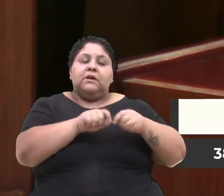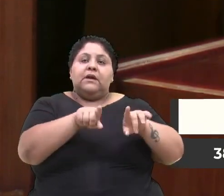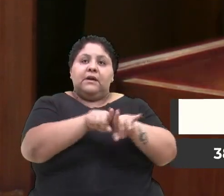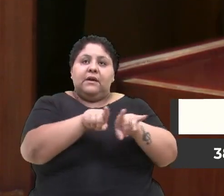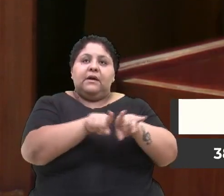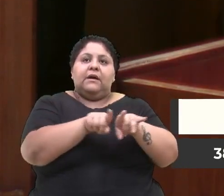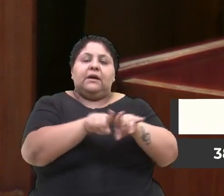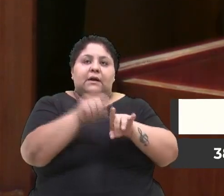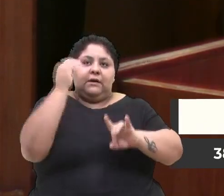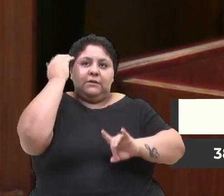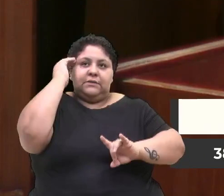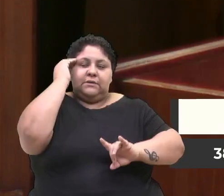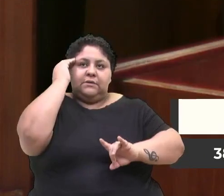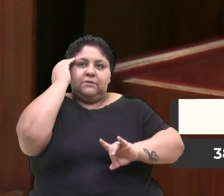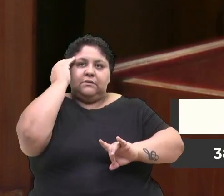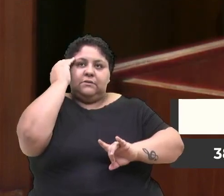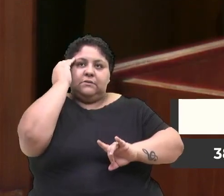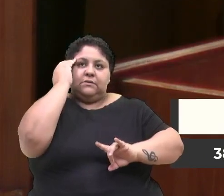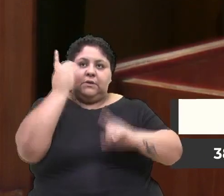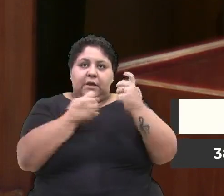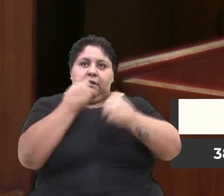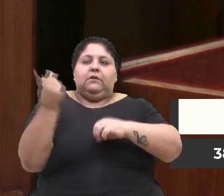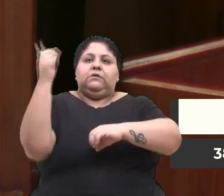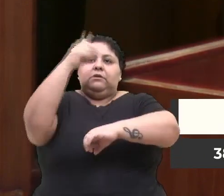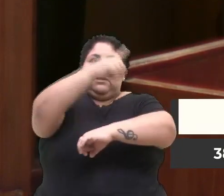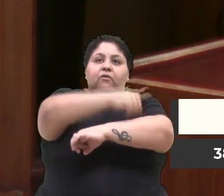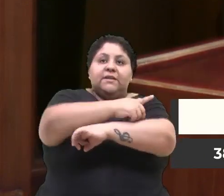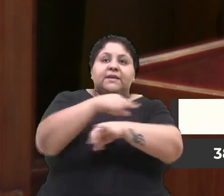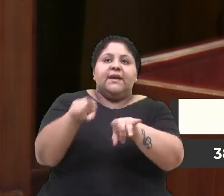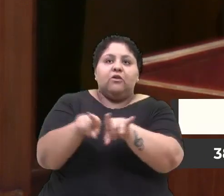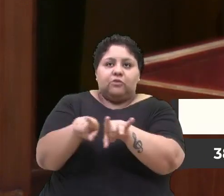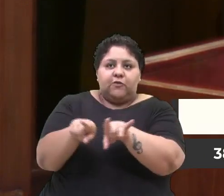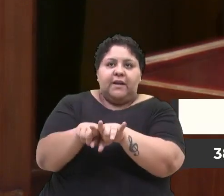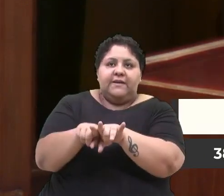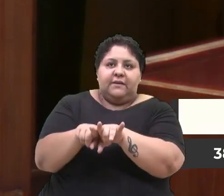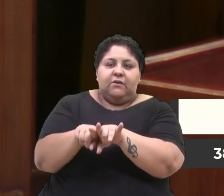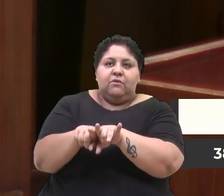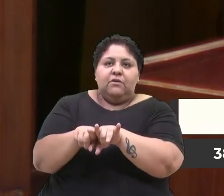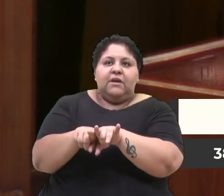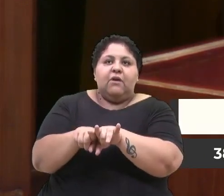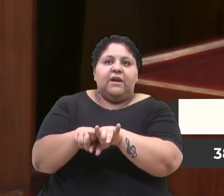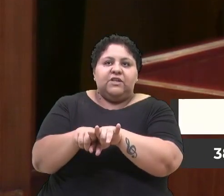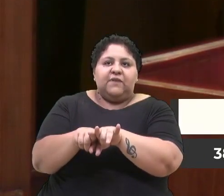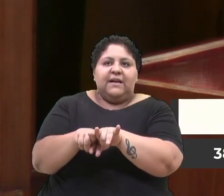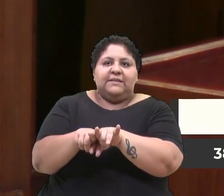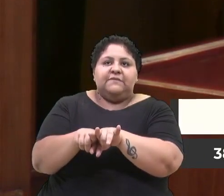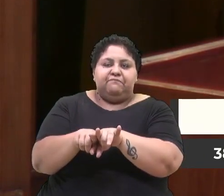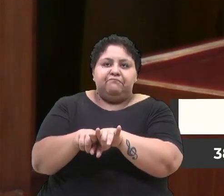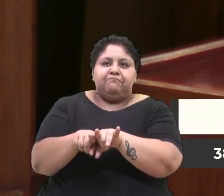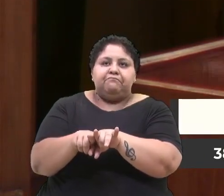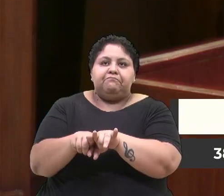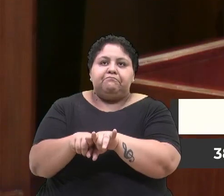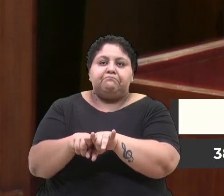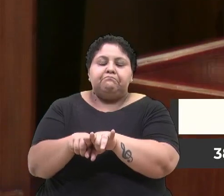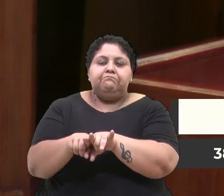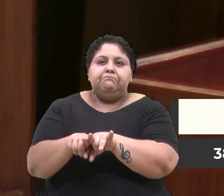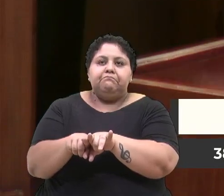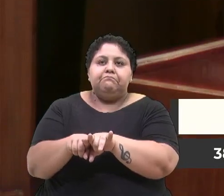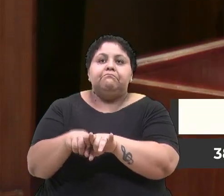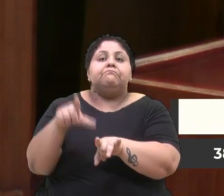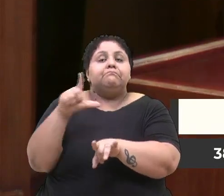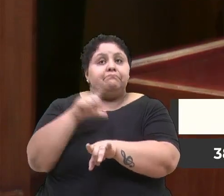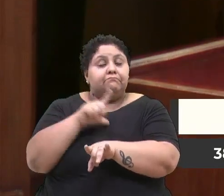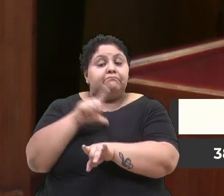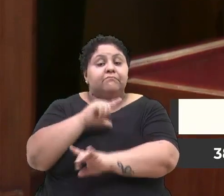precisava fazer por esses dias aqui. E, para terminar, antes de lhe dar a parte, o que eles